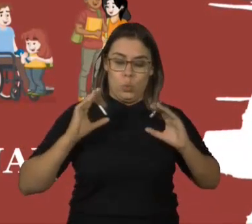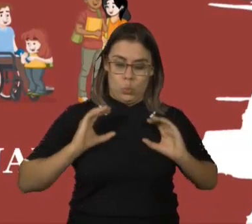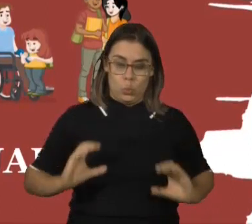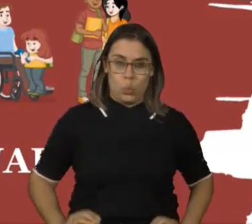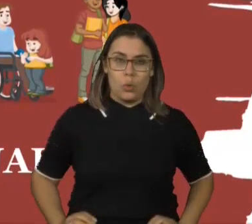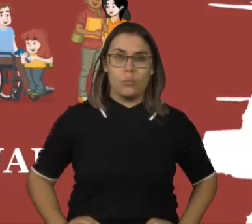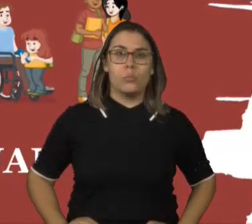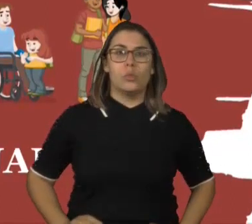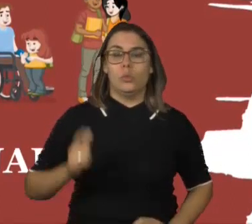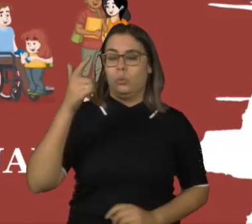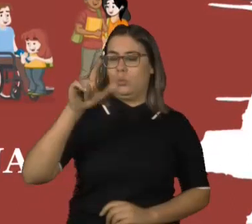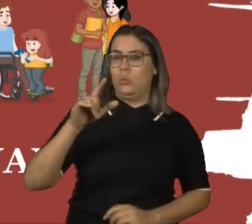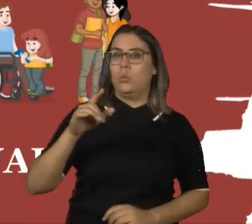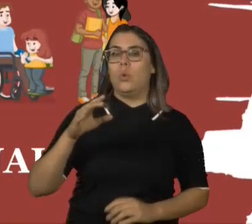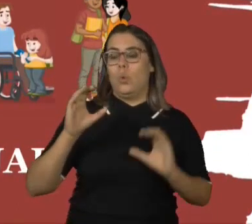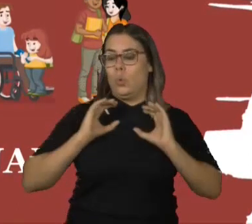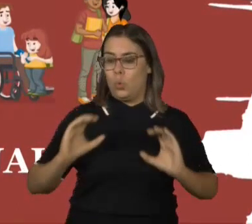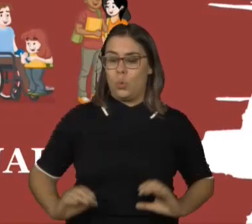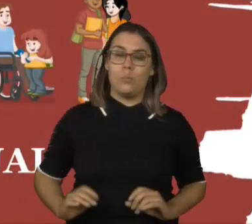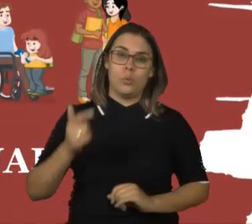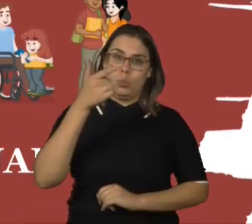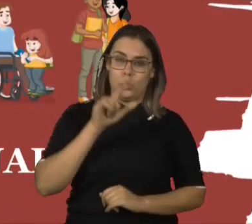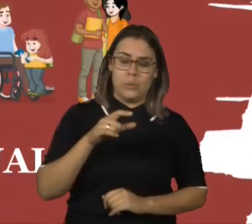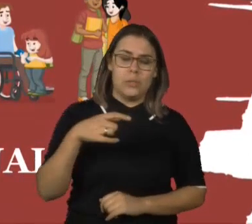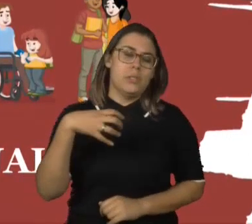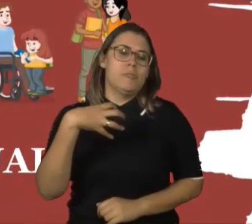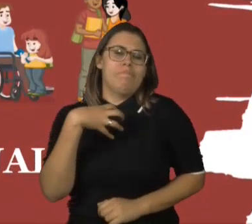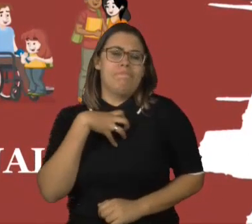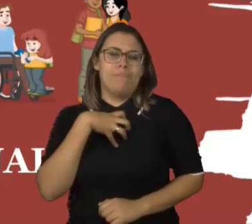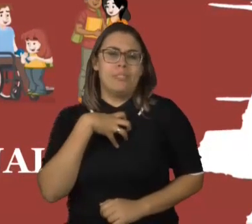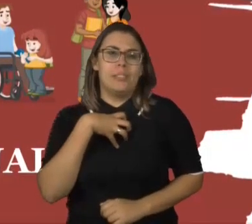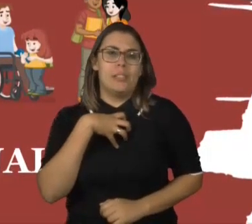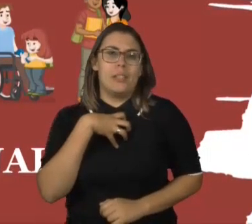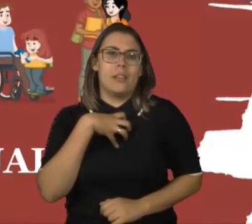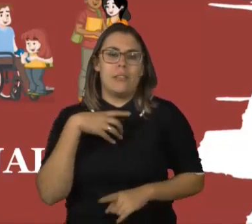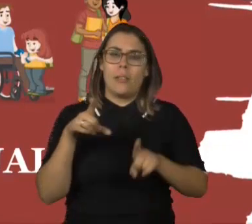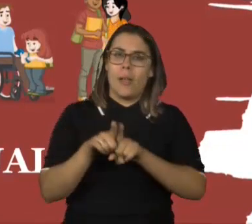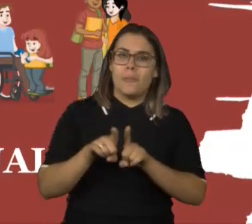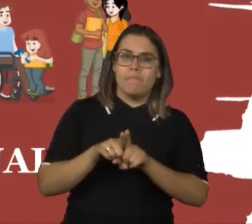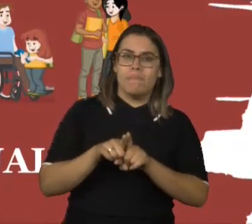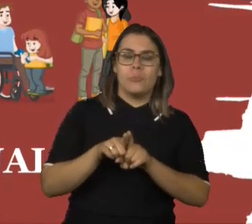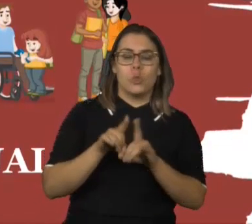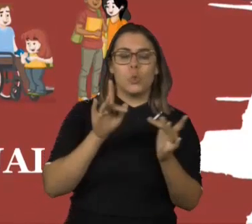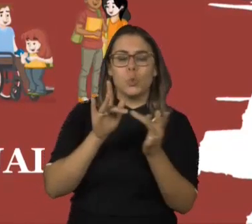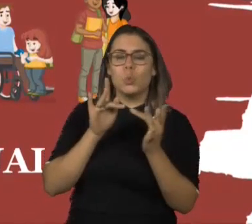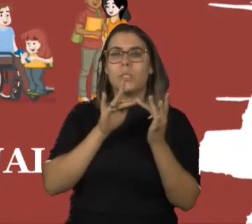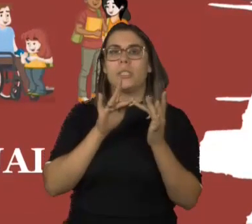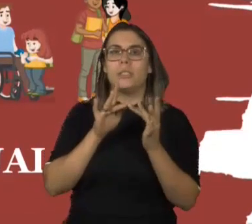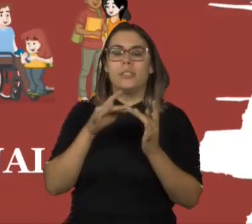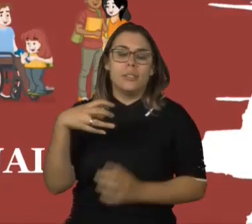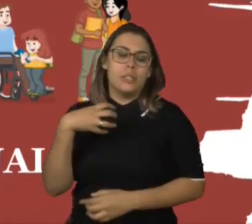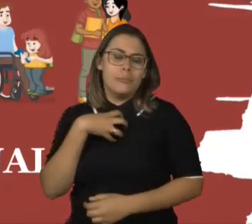do corpo do outro, falar sobre sensações, falar sobre afetos, falar sobre